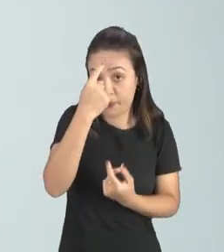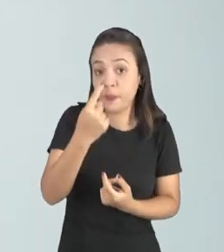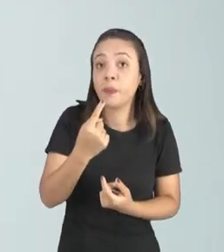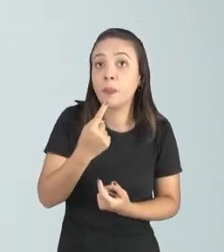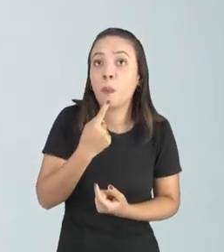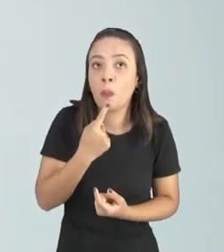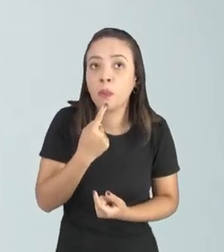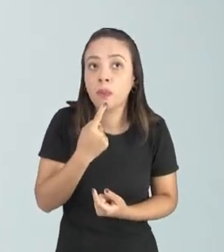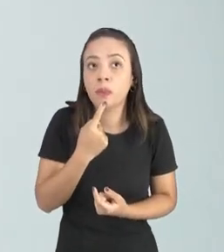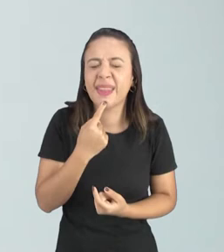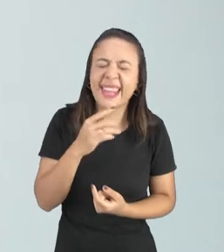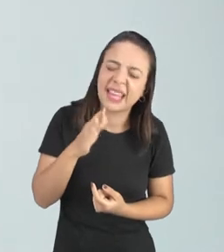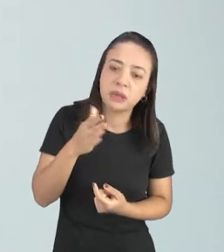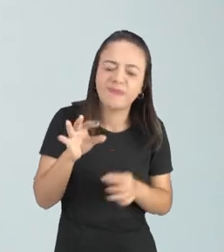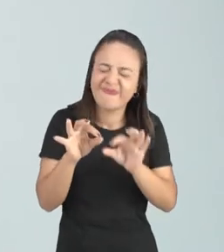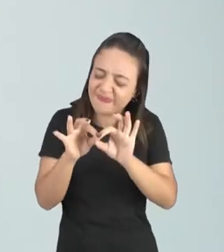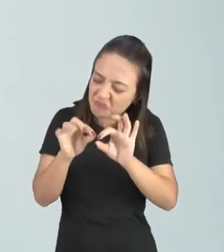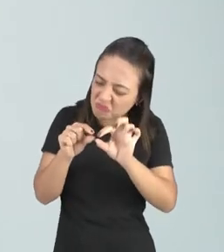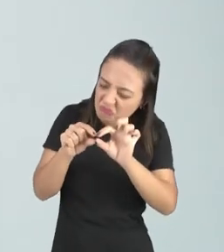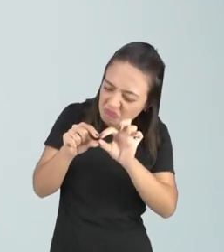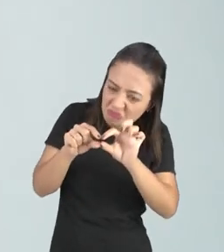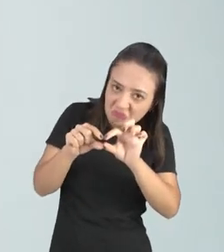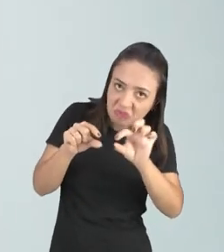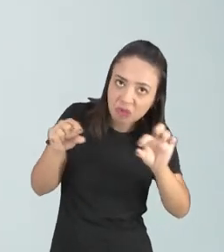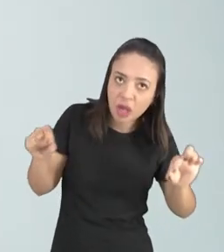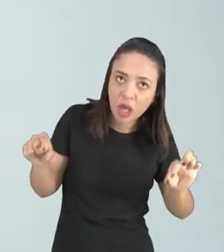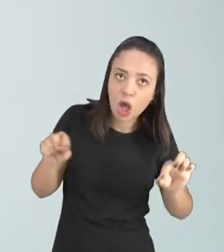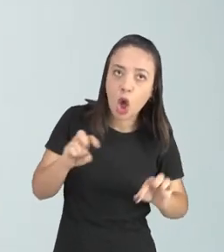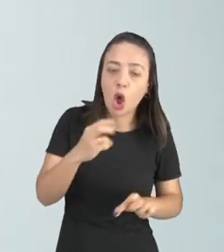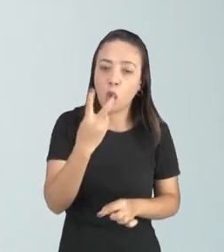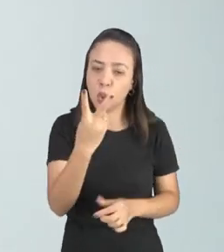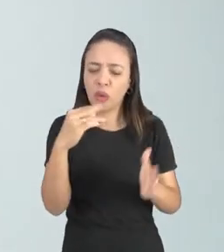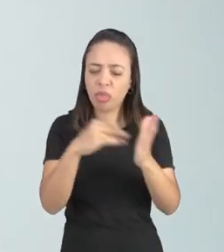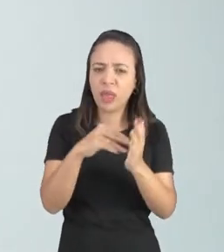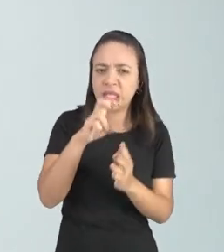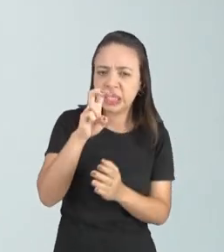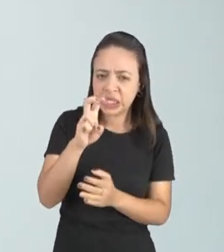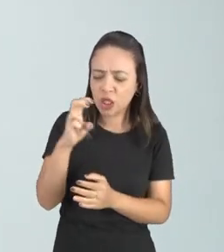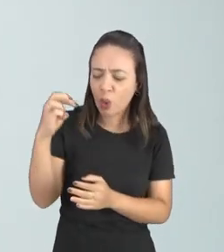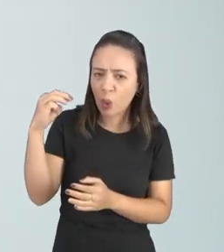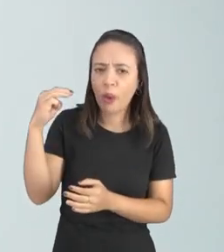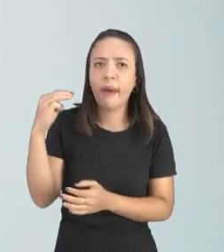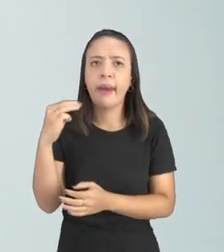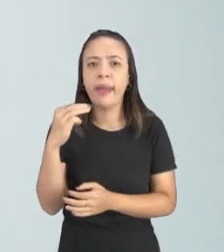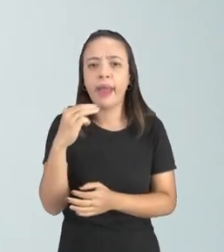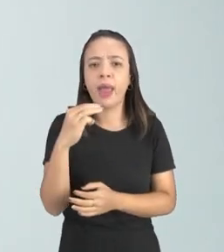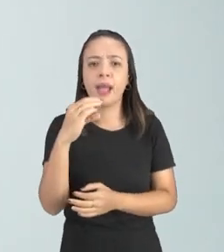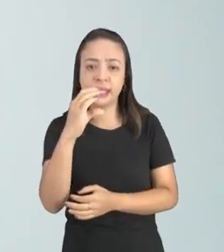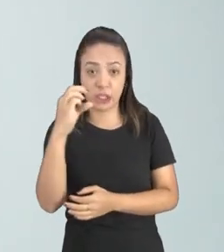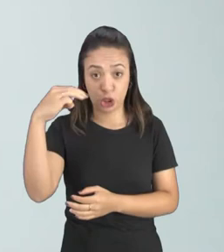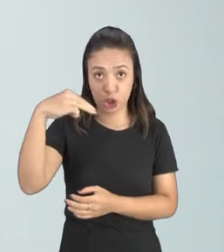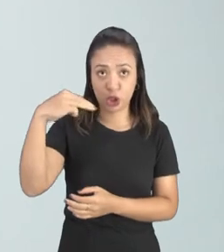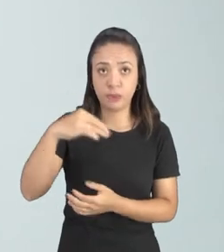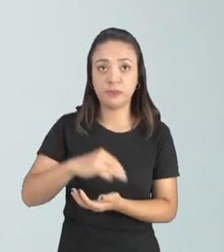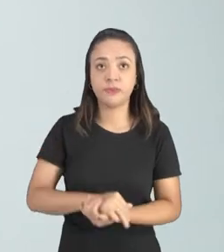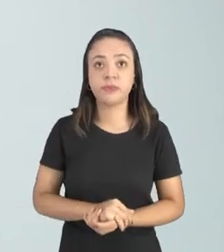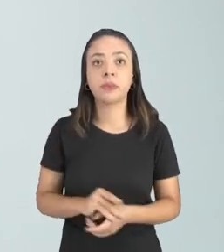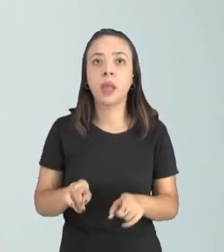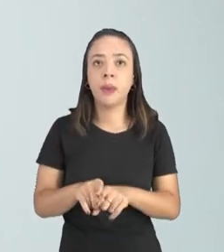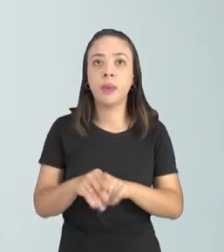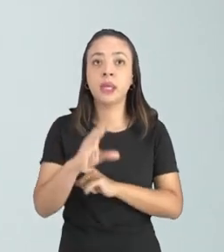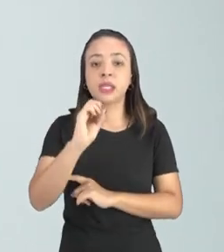eles medem de 2 a 5 micro comprimentos né e 0,2 a 0